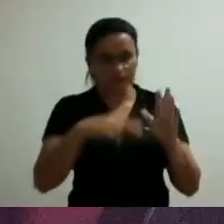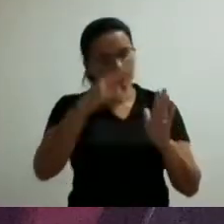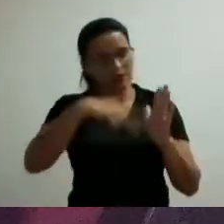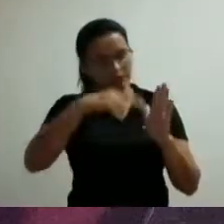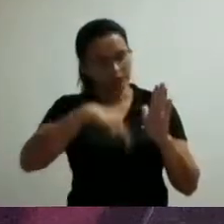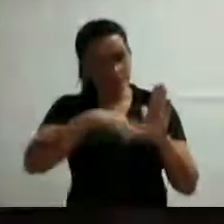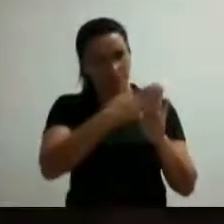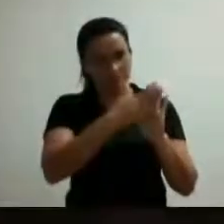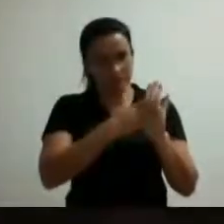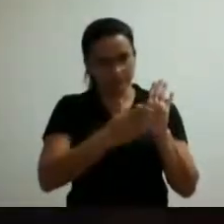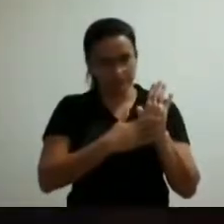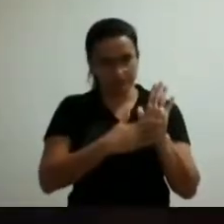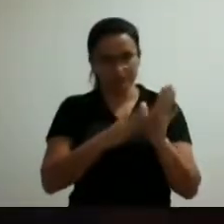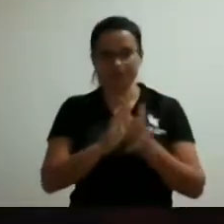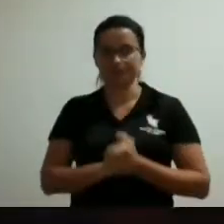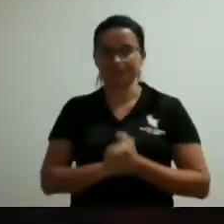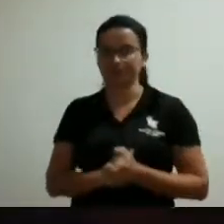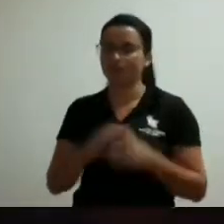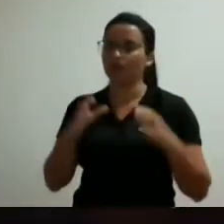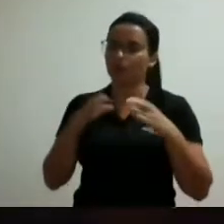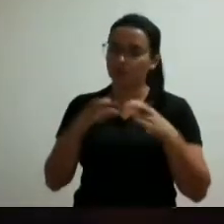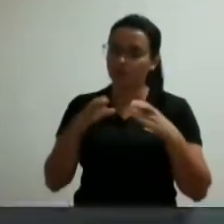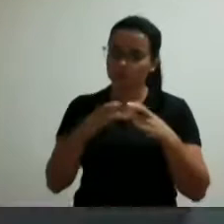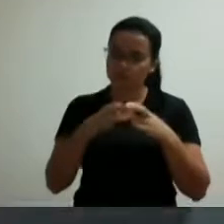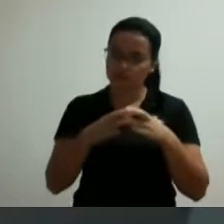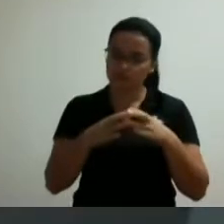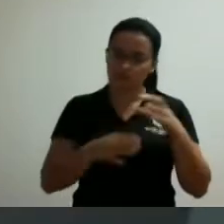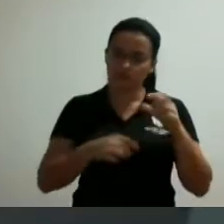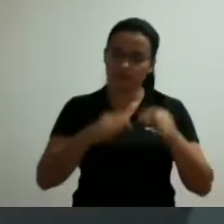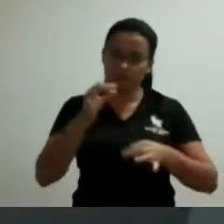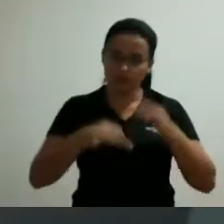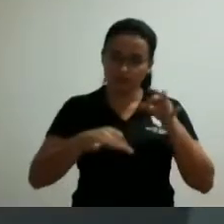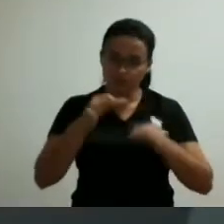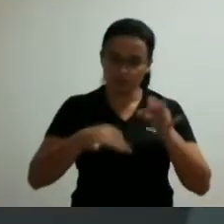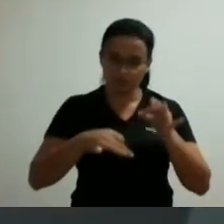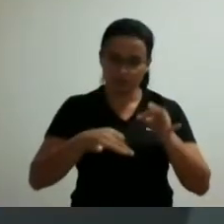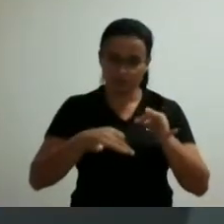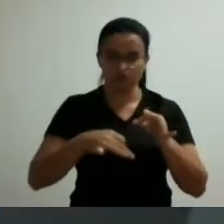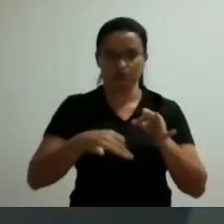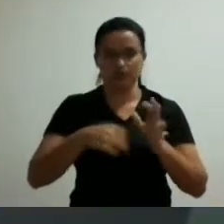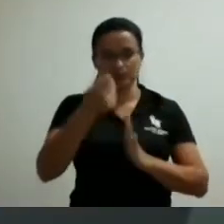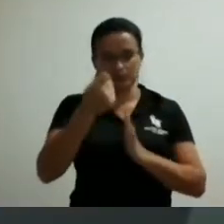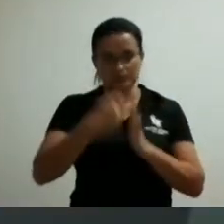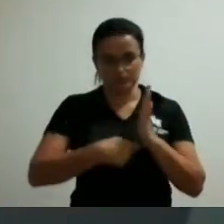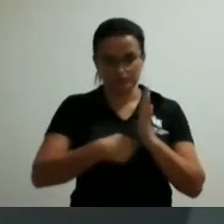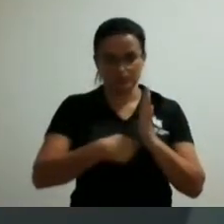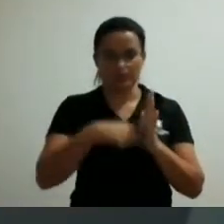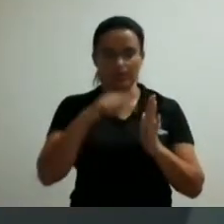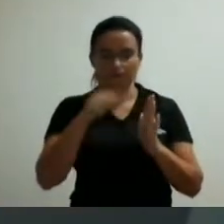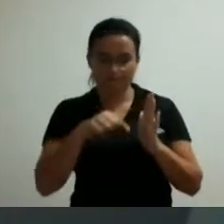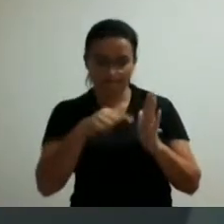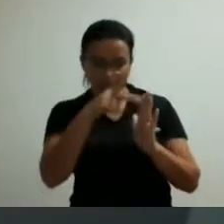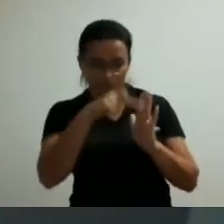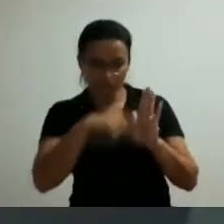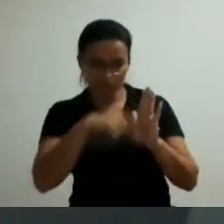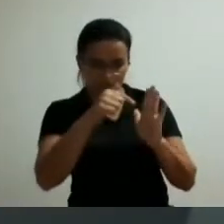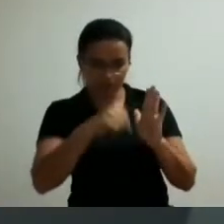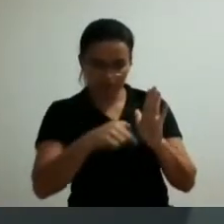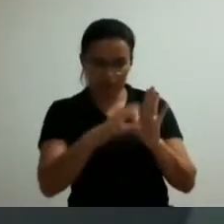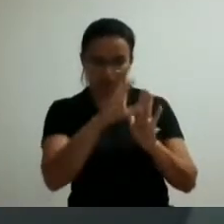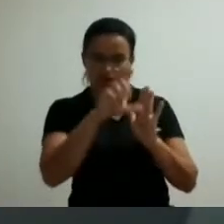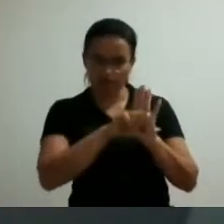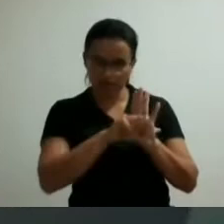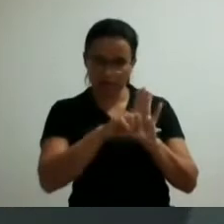senhor secretário comissão legislação justiça e redação opinando pela legalidade e constitucionalidade da proposição de forma liberada